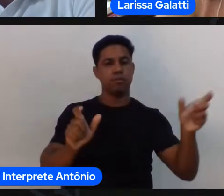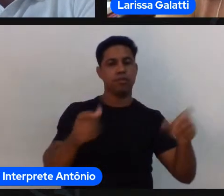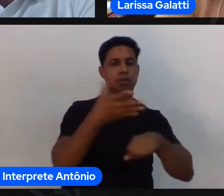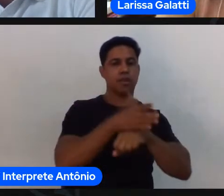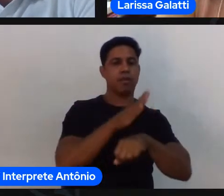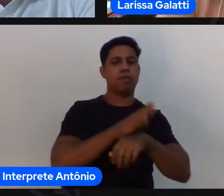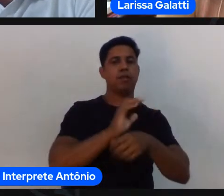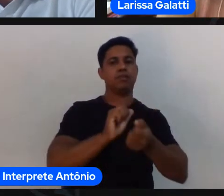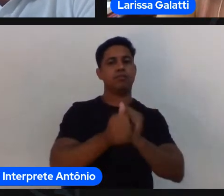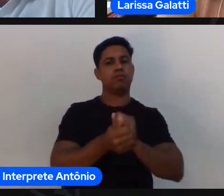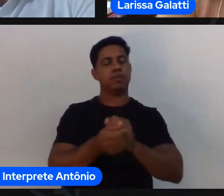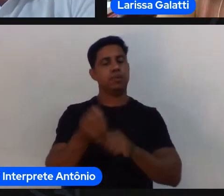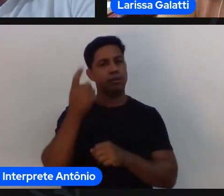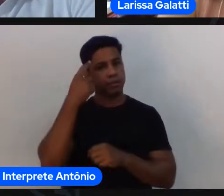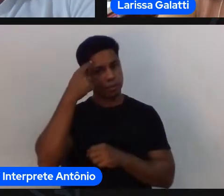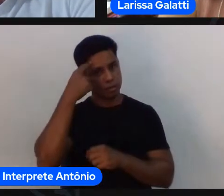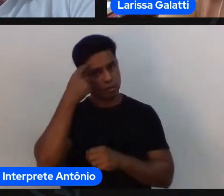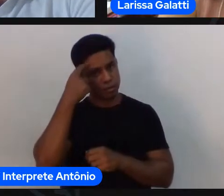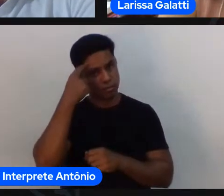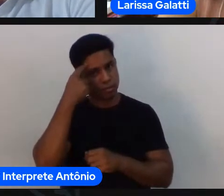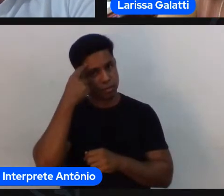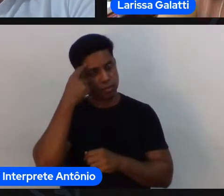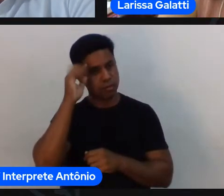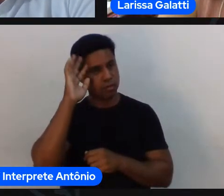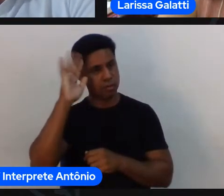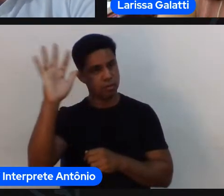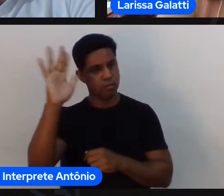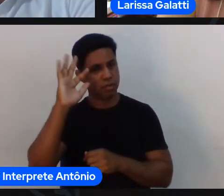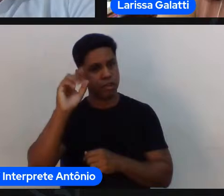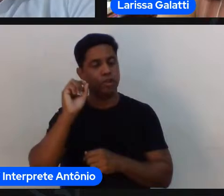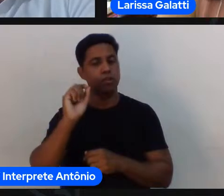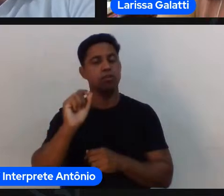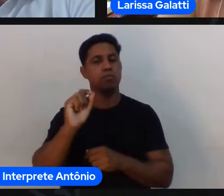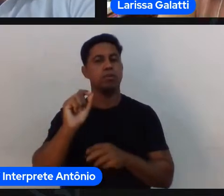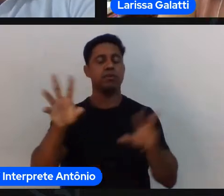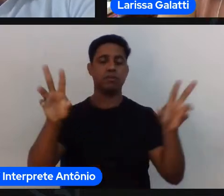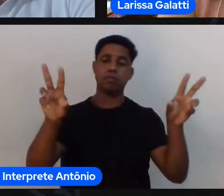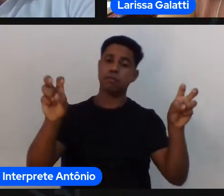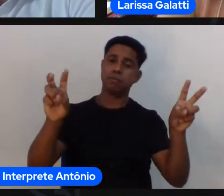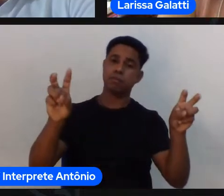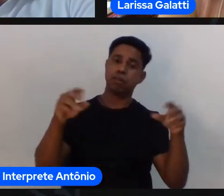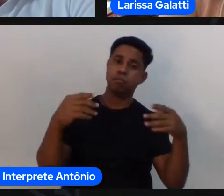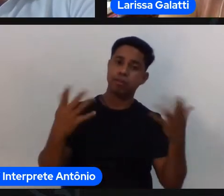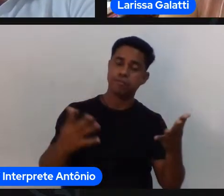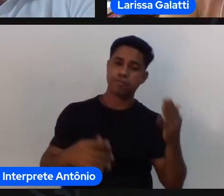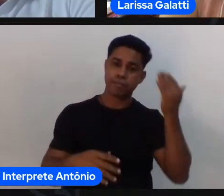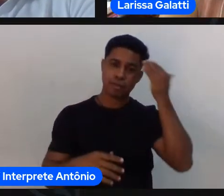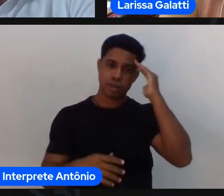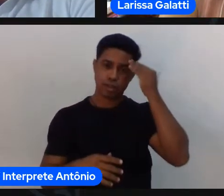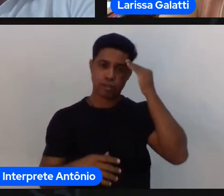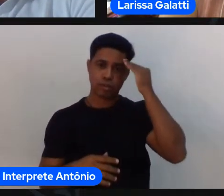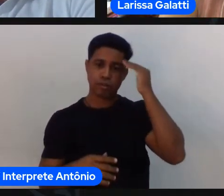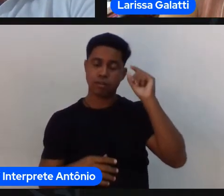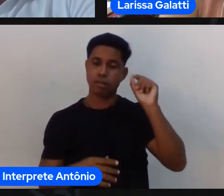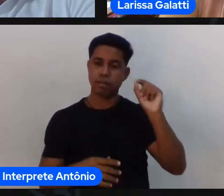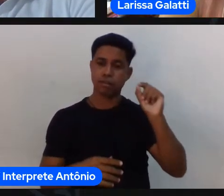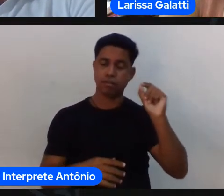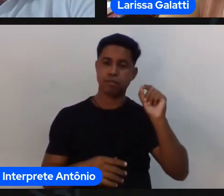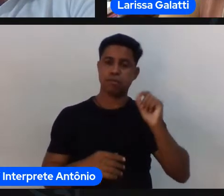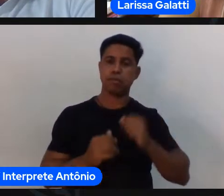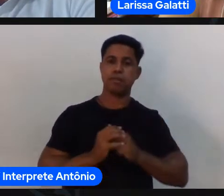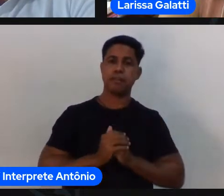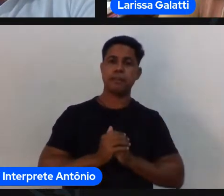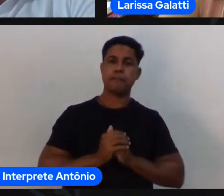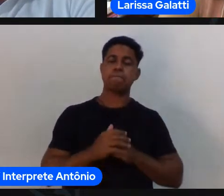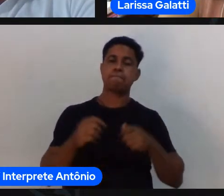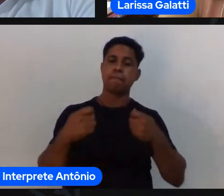sobre isso né e a gente tem sempre essa tendência também eu entendo a ideia né tô passando a mensagem pra quem não quer estudar que se